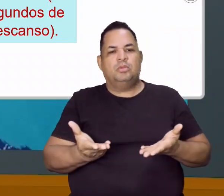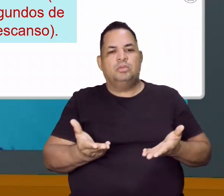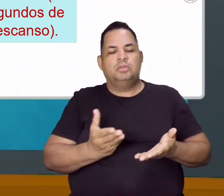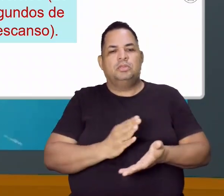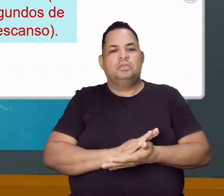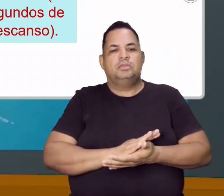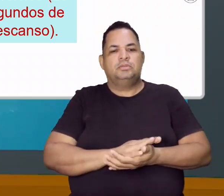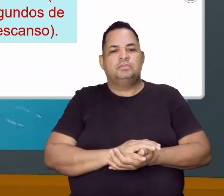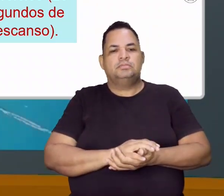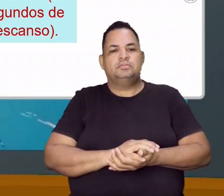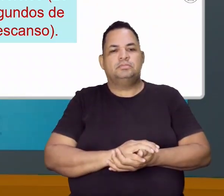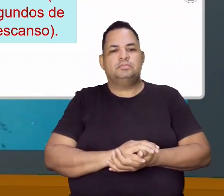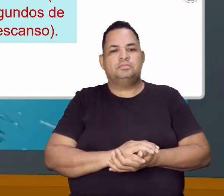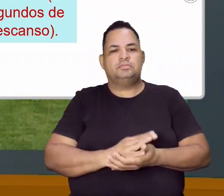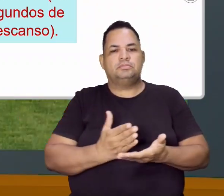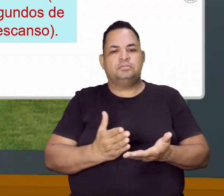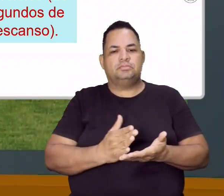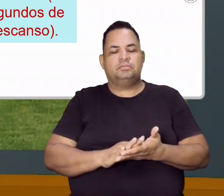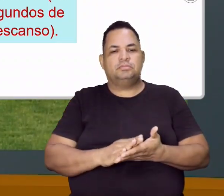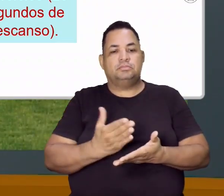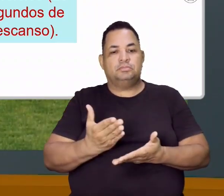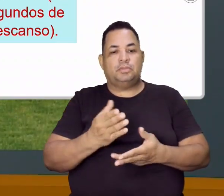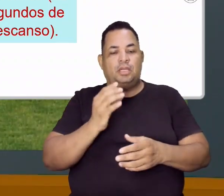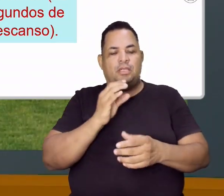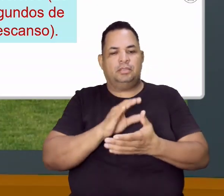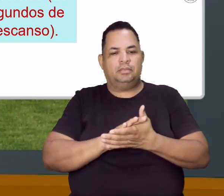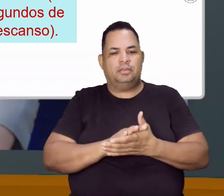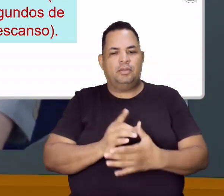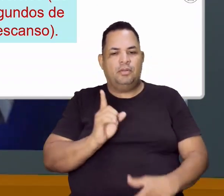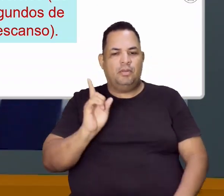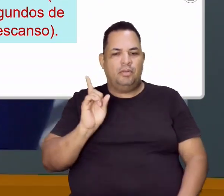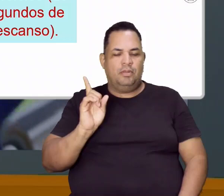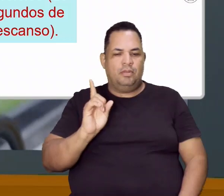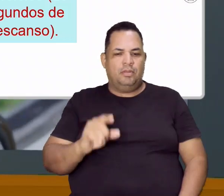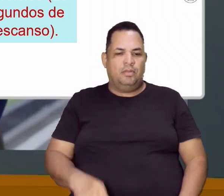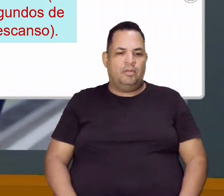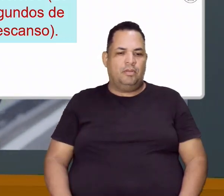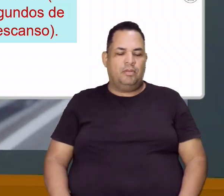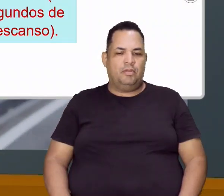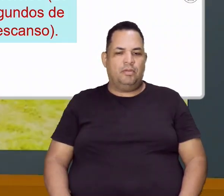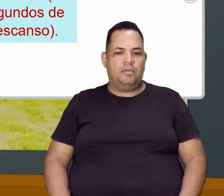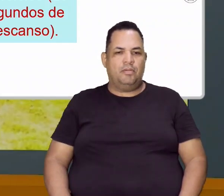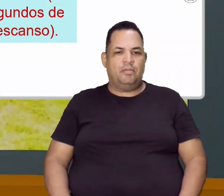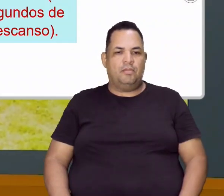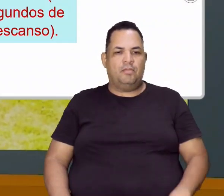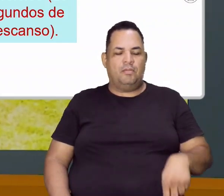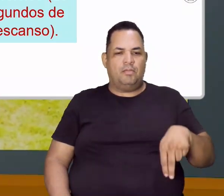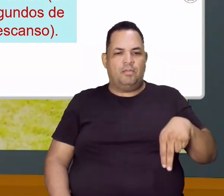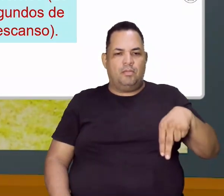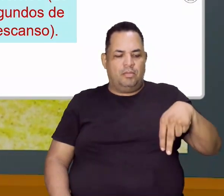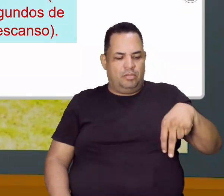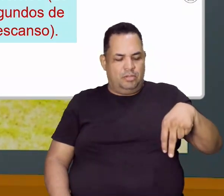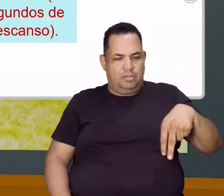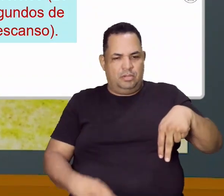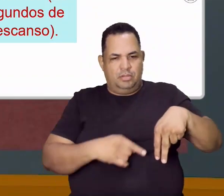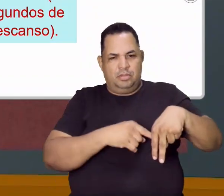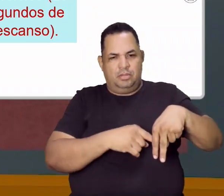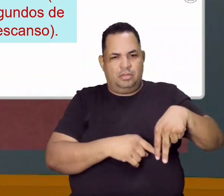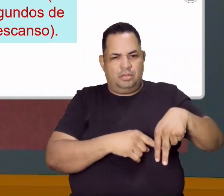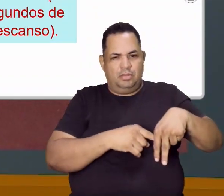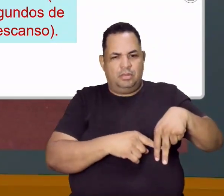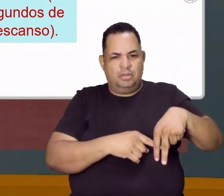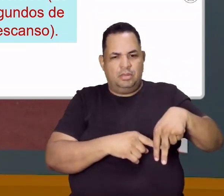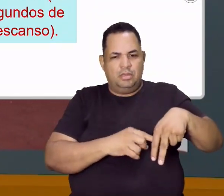professor, fica à vontade, tá? Então, você vai encostar o seu bumbum na ponta da cadeira, na beirada da